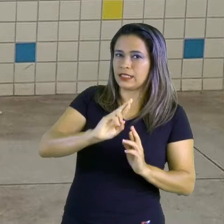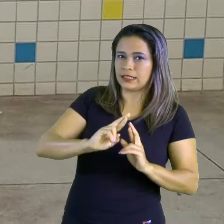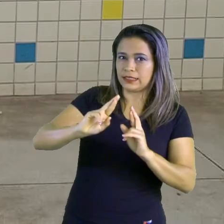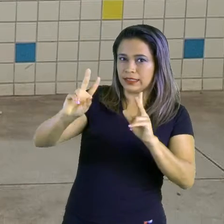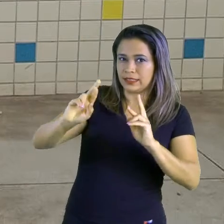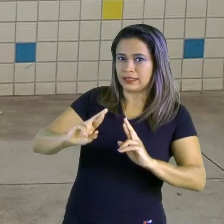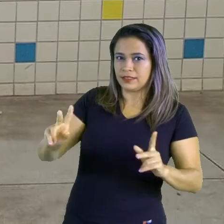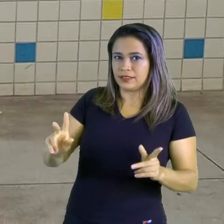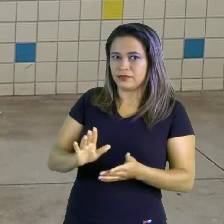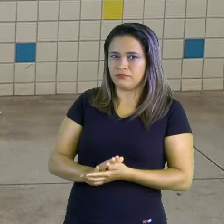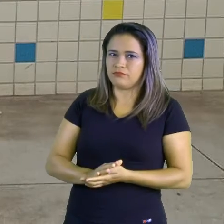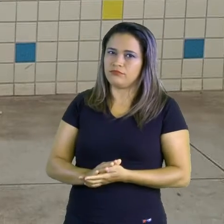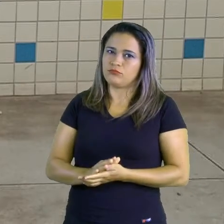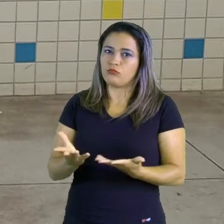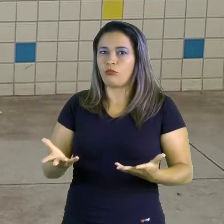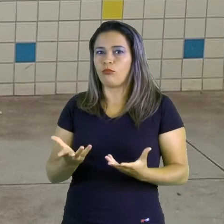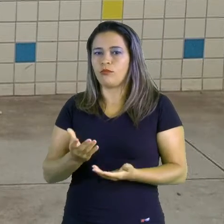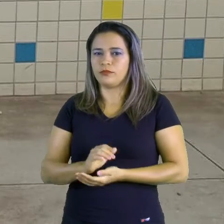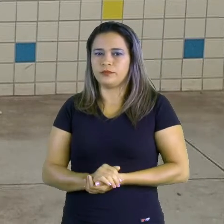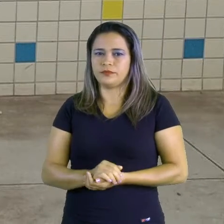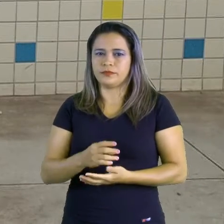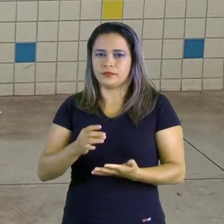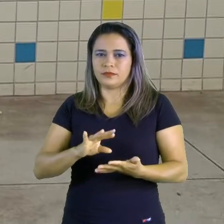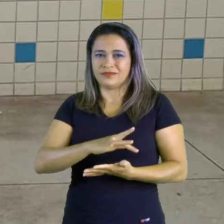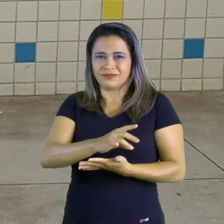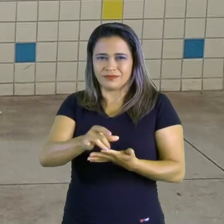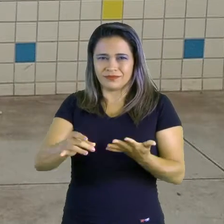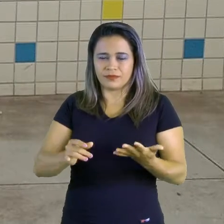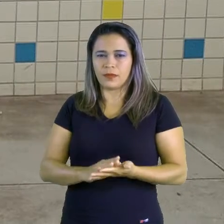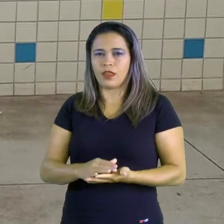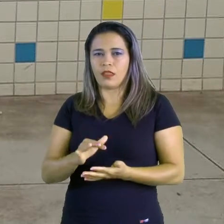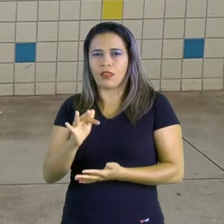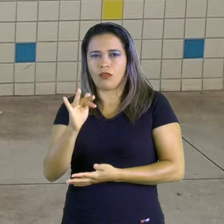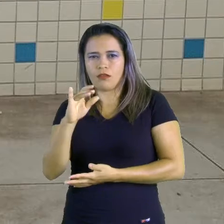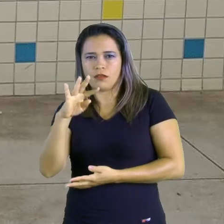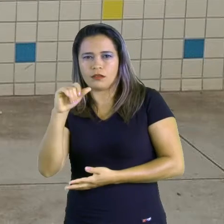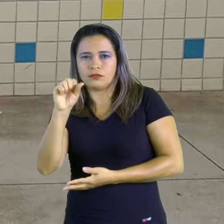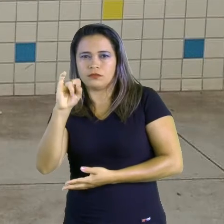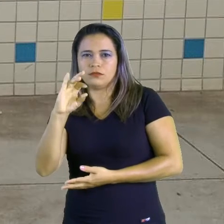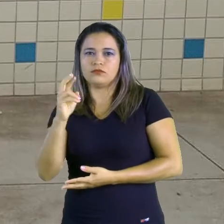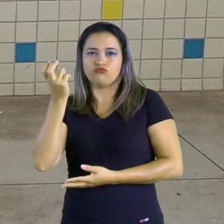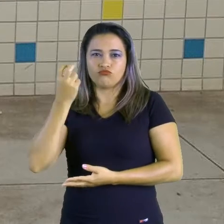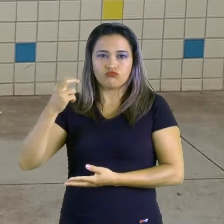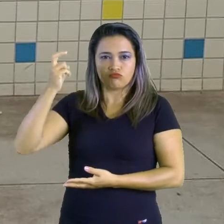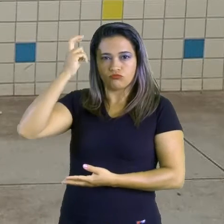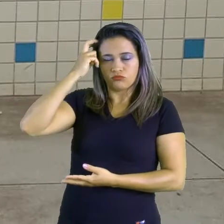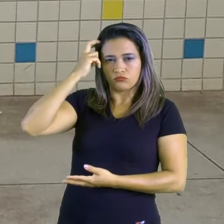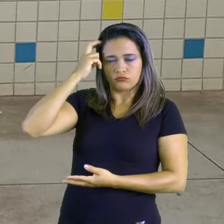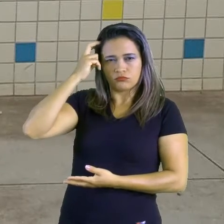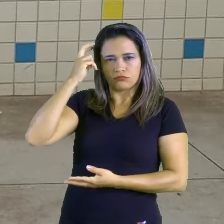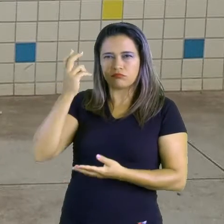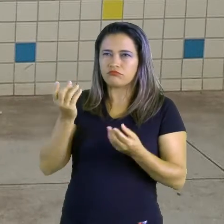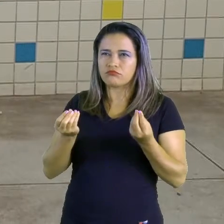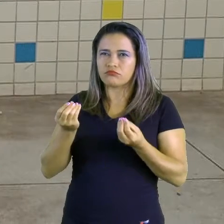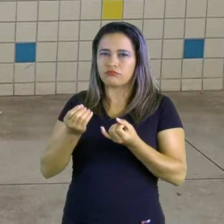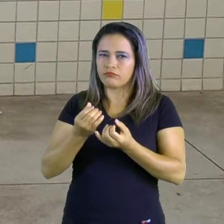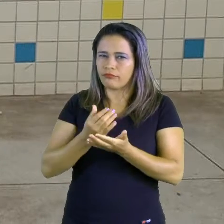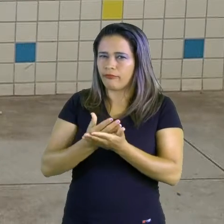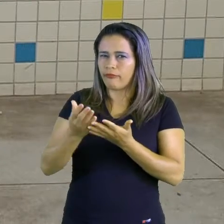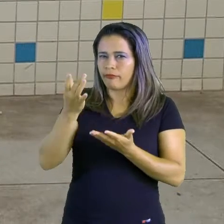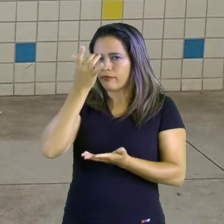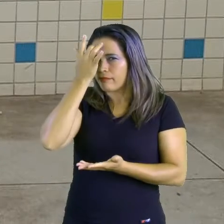levar em conta aspectos físicos, sociais e culturais, que se assemelham a fim de facilitar o estudo.